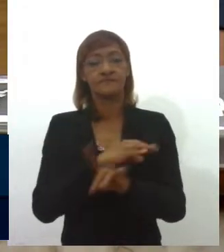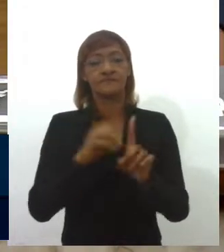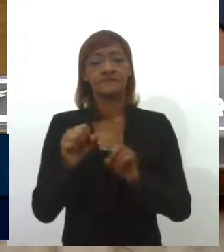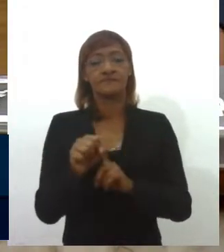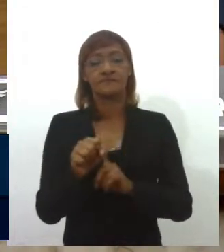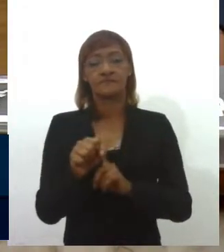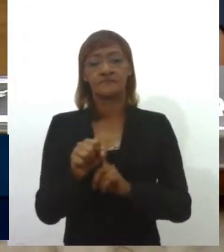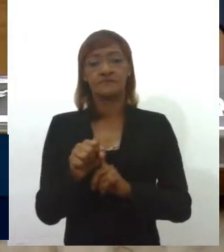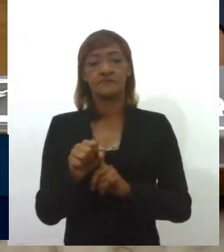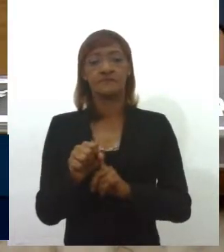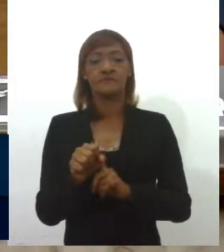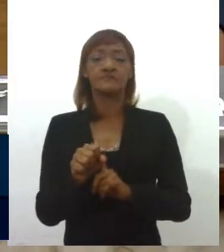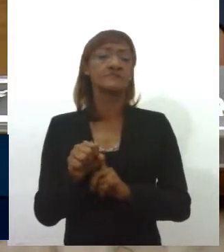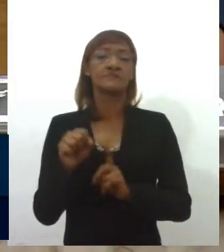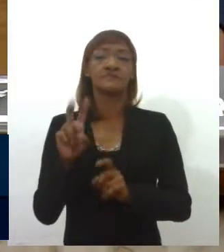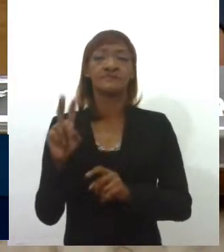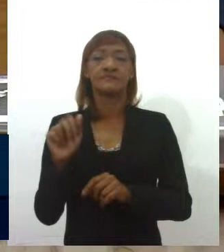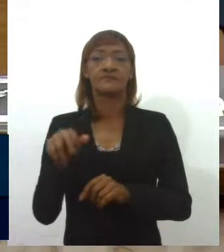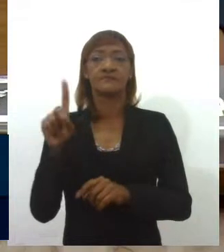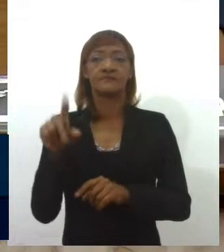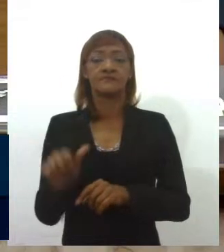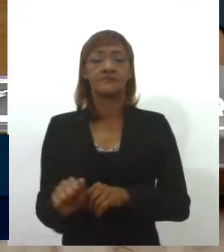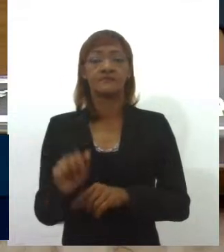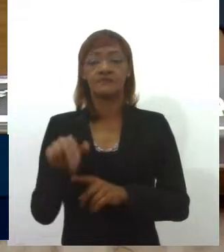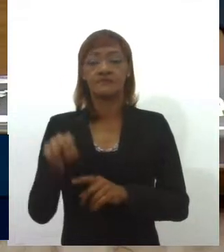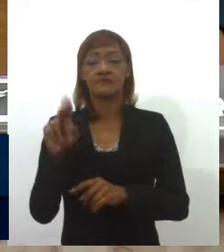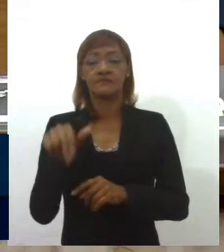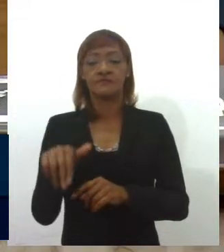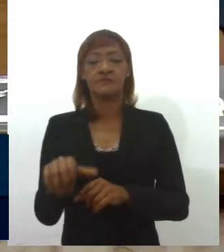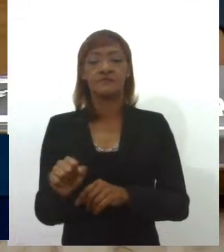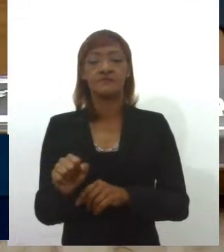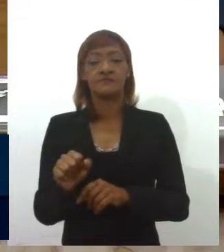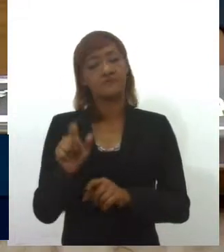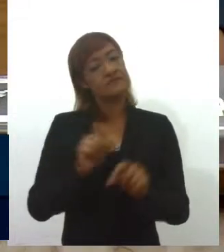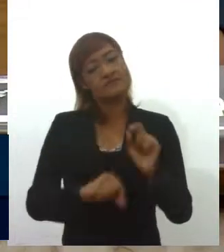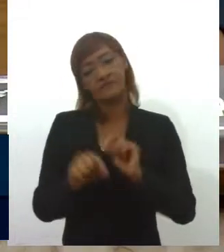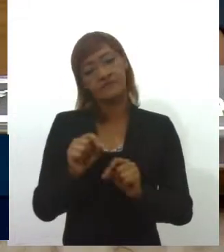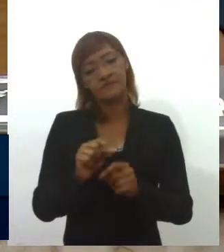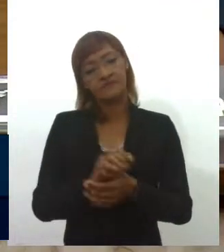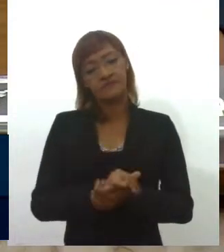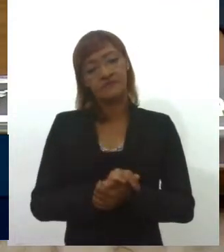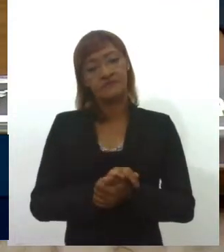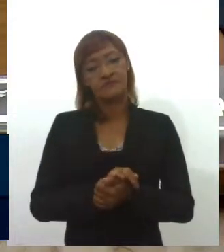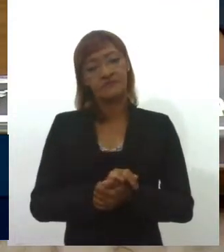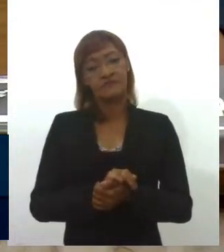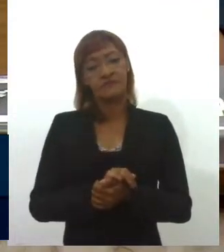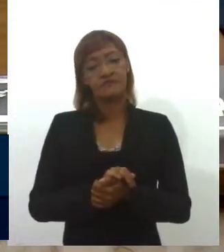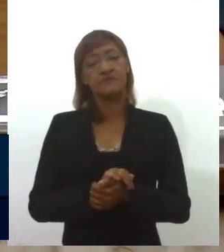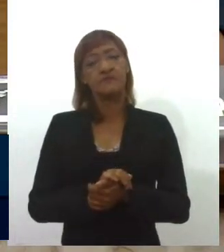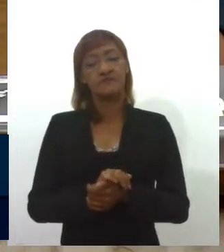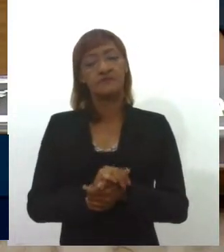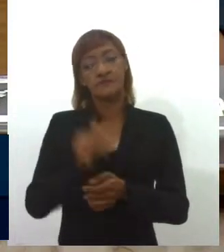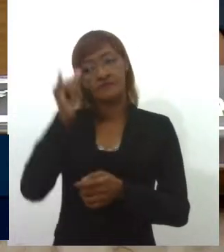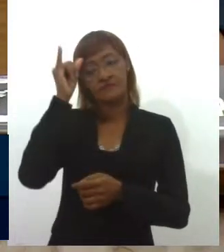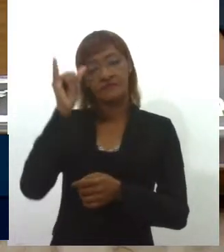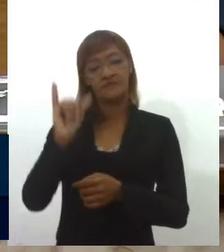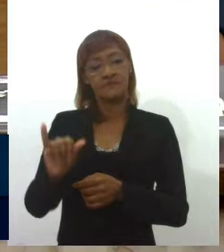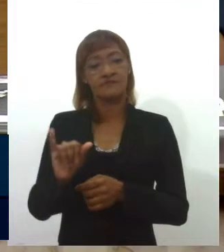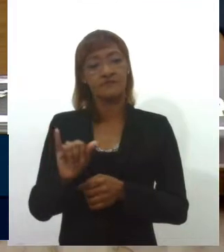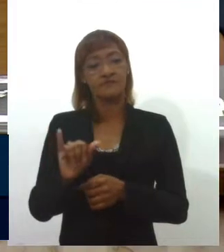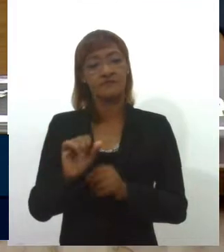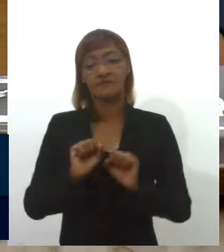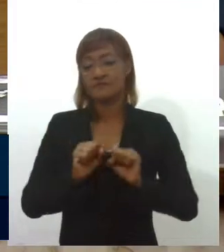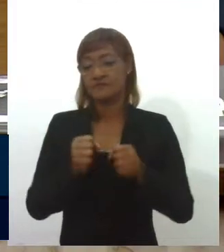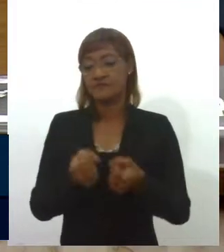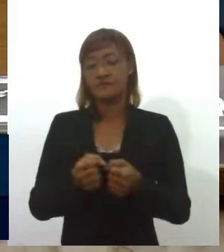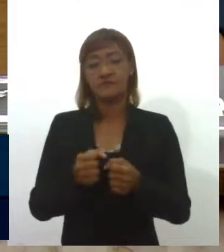Lucivanda Nunes Rodrigues, no sentido que possa evitar esforços com o escopo de efetuar